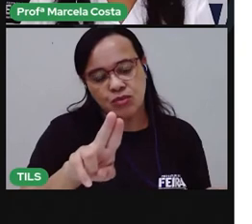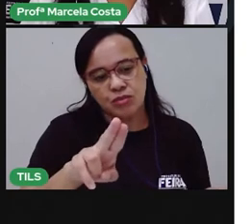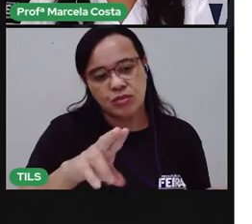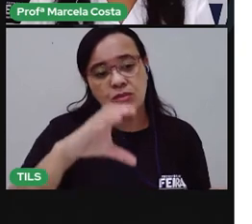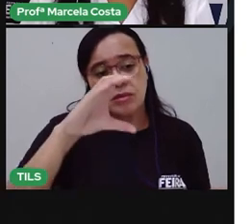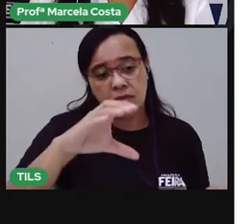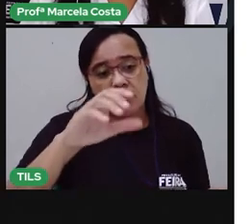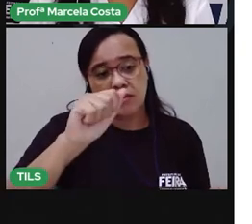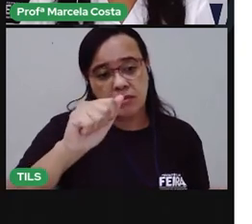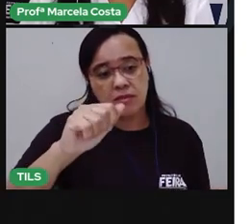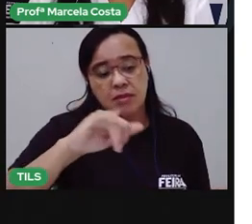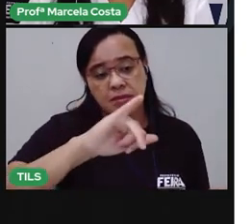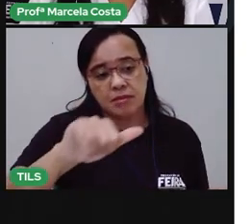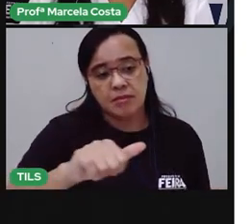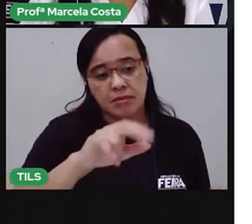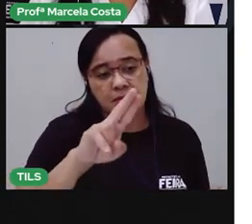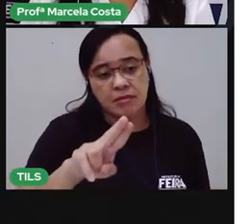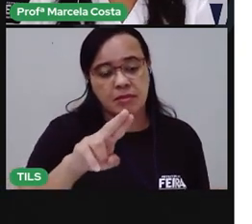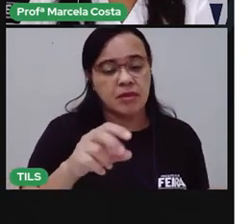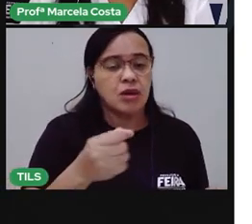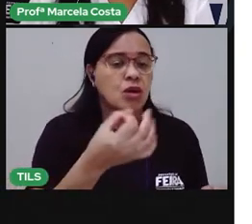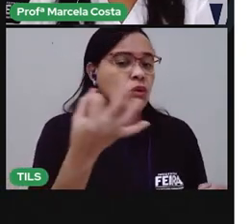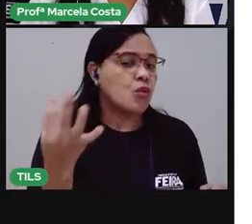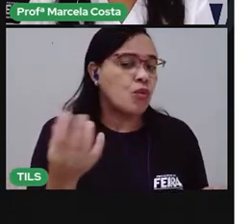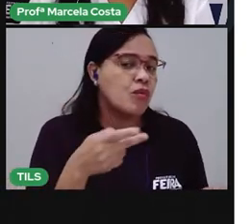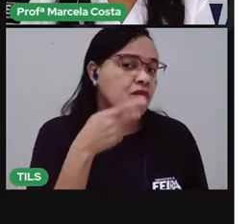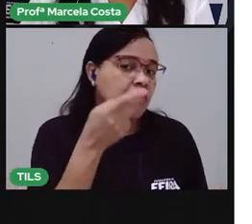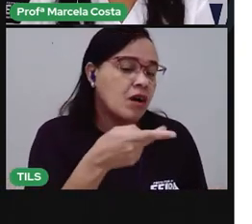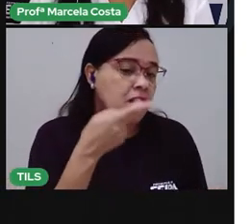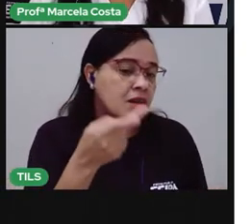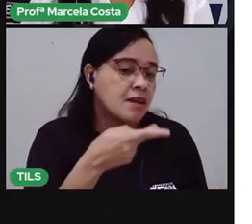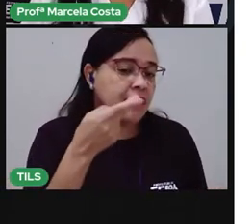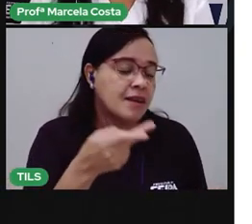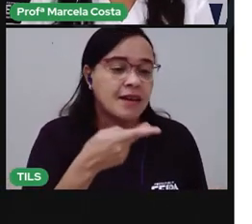Cajú Cajú Quantas vezes você abriu a boca?